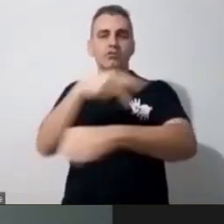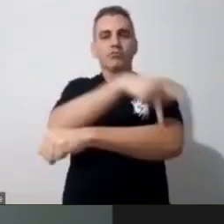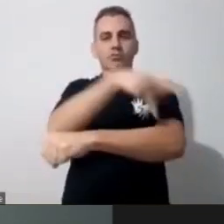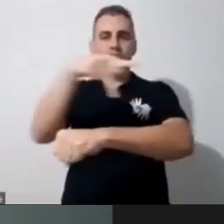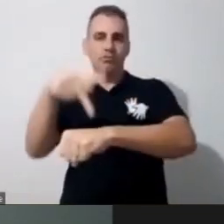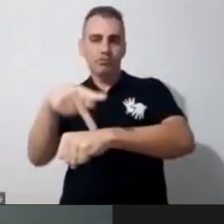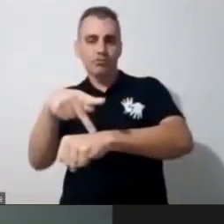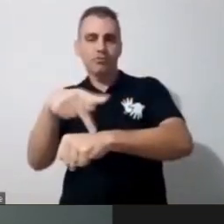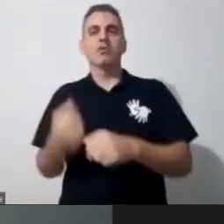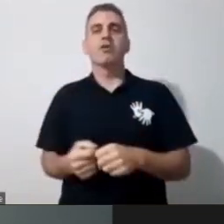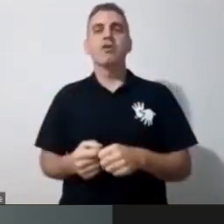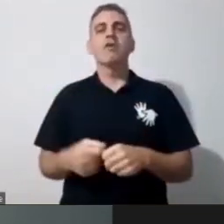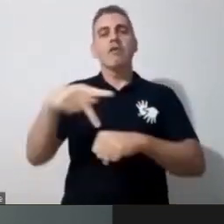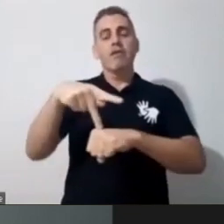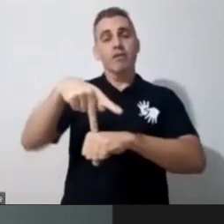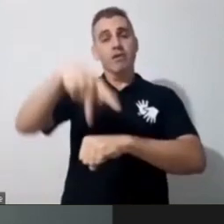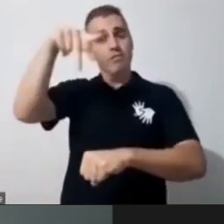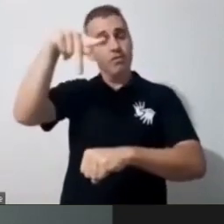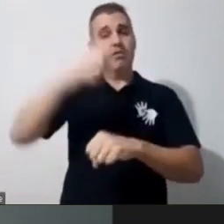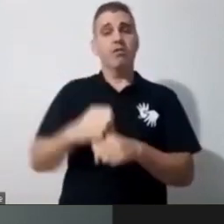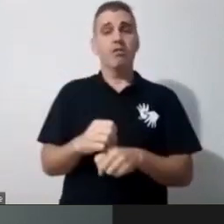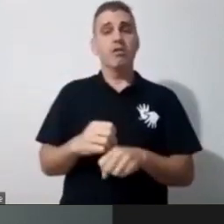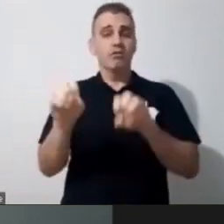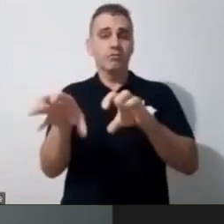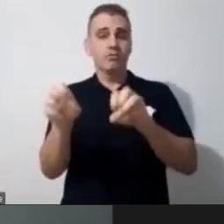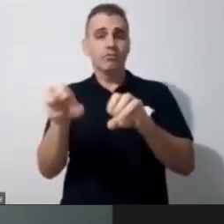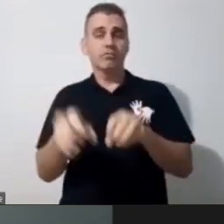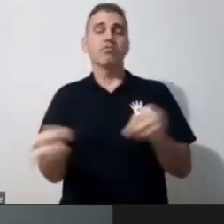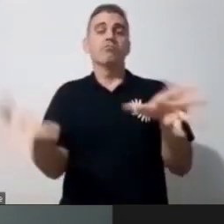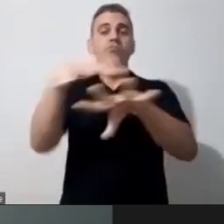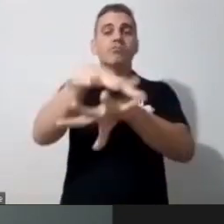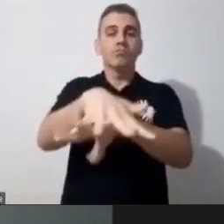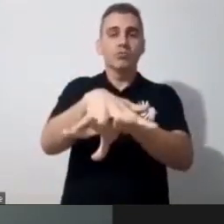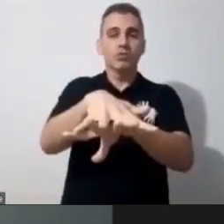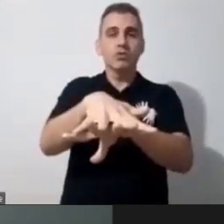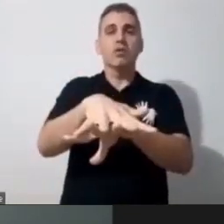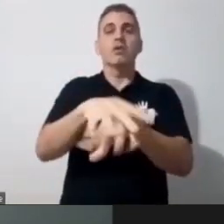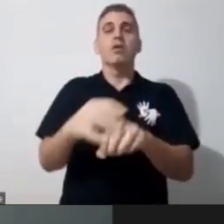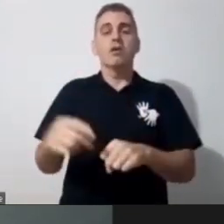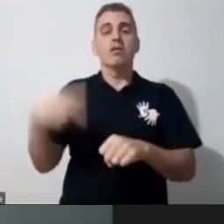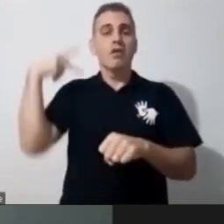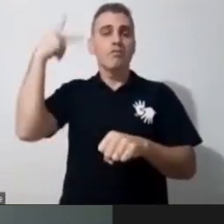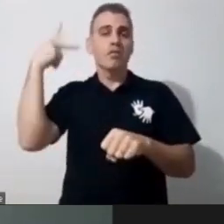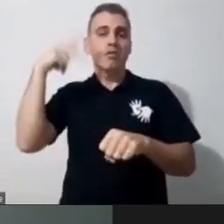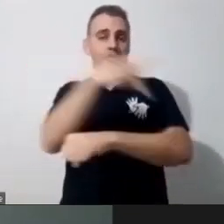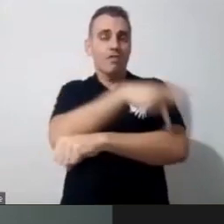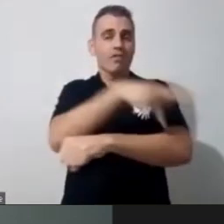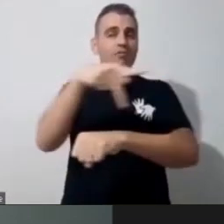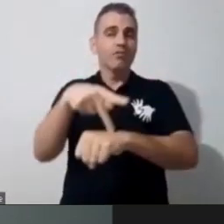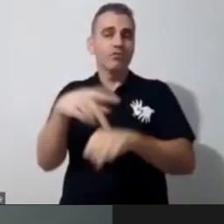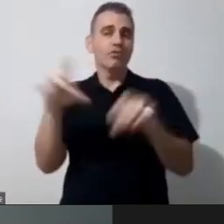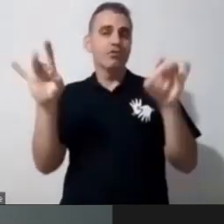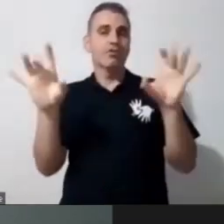-graduação na área da educação inclusiva e especial, na psicopedagogia e no atendimento educacional especializado.